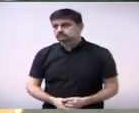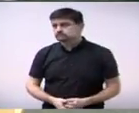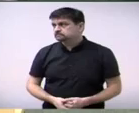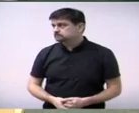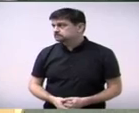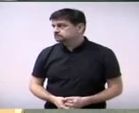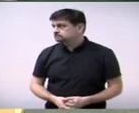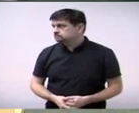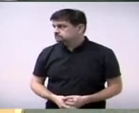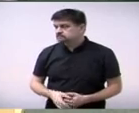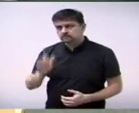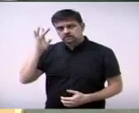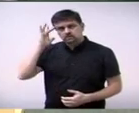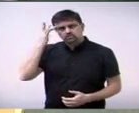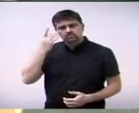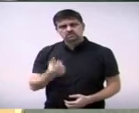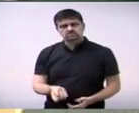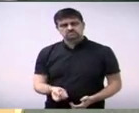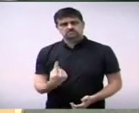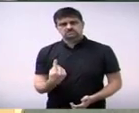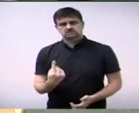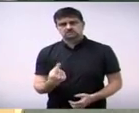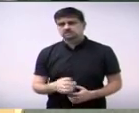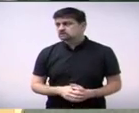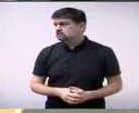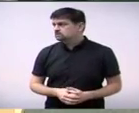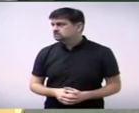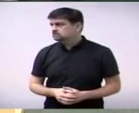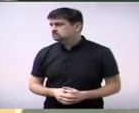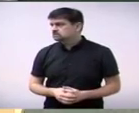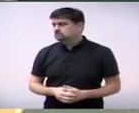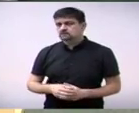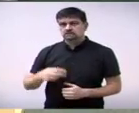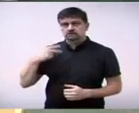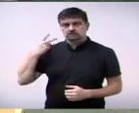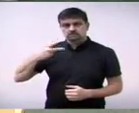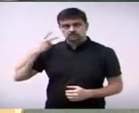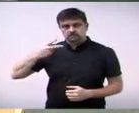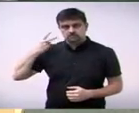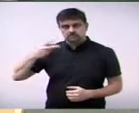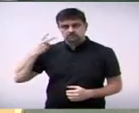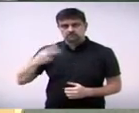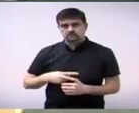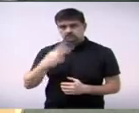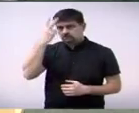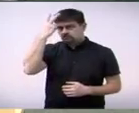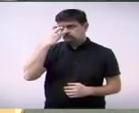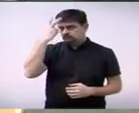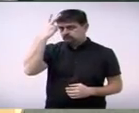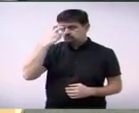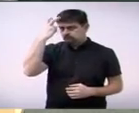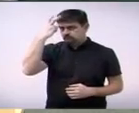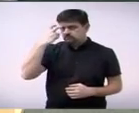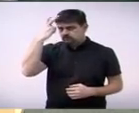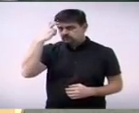muito estranho as palavras do meu colega vereador doutor Fábio Valadão